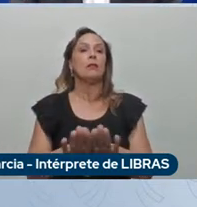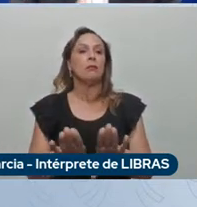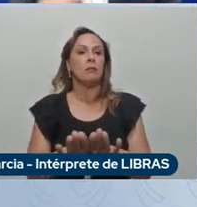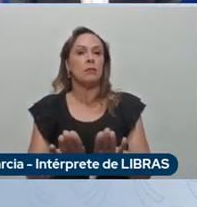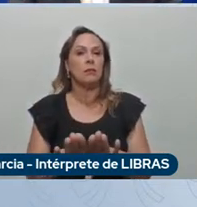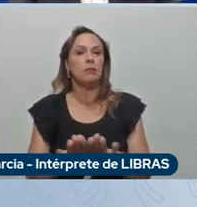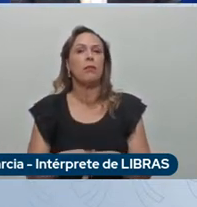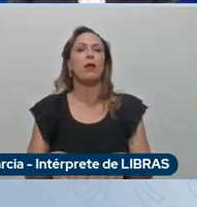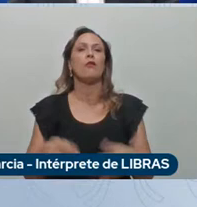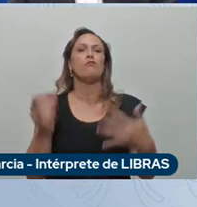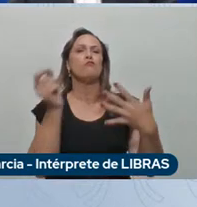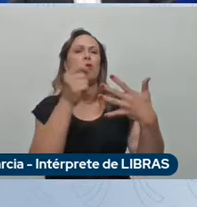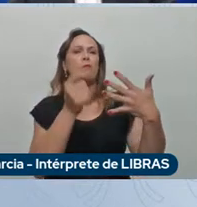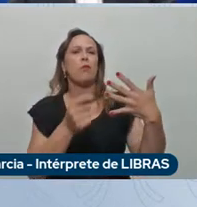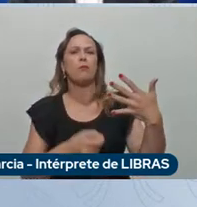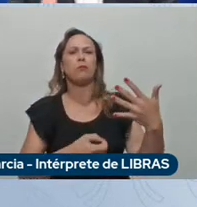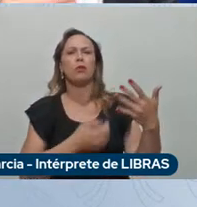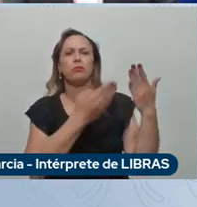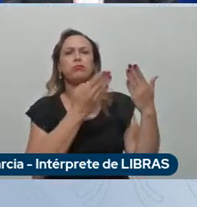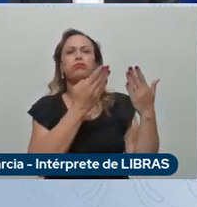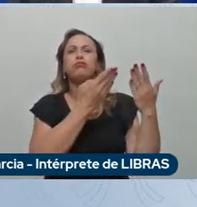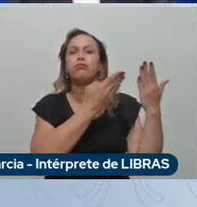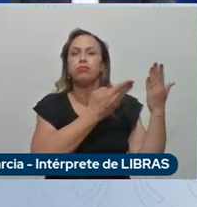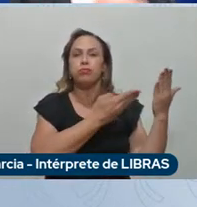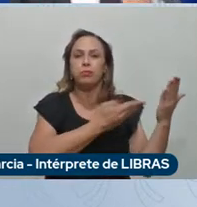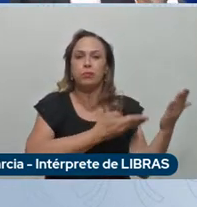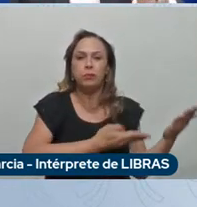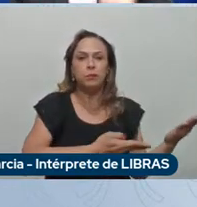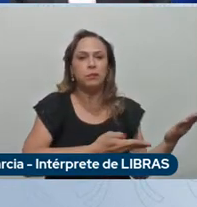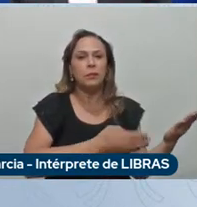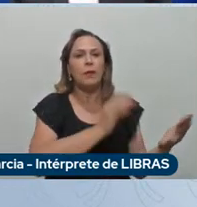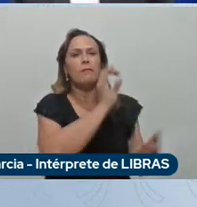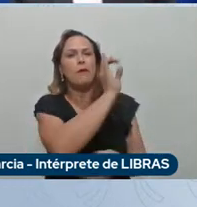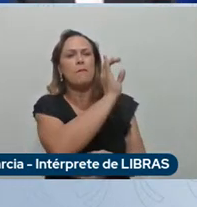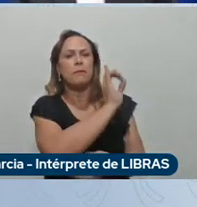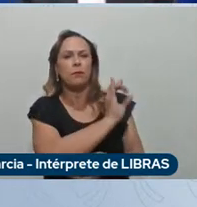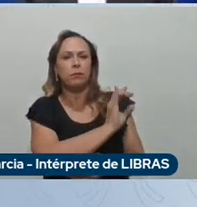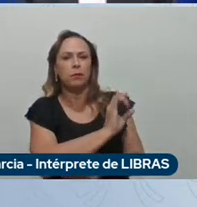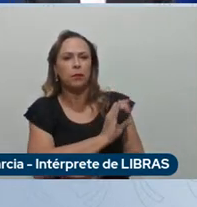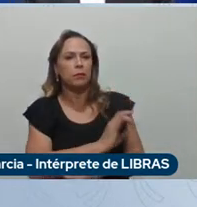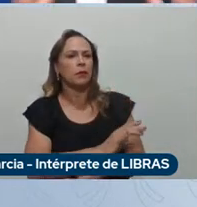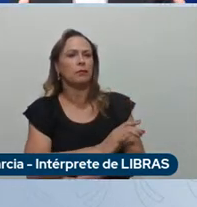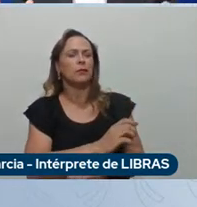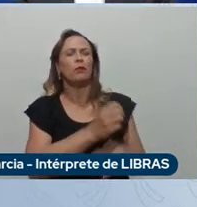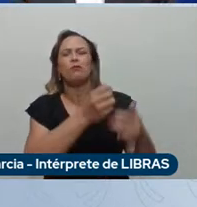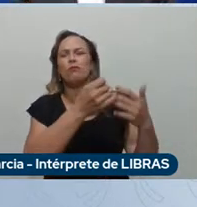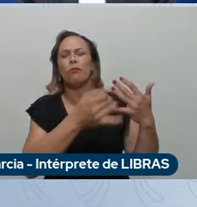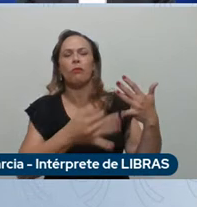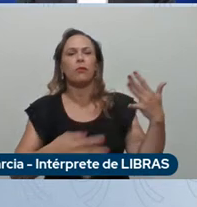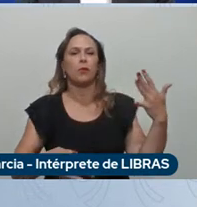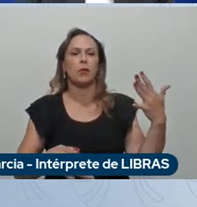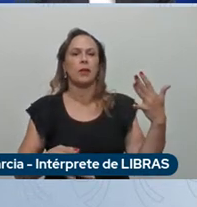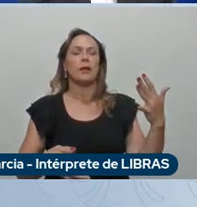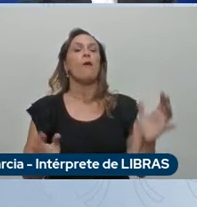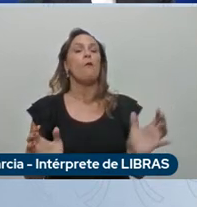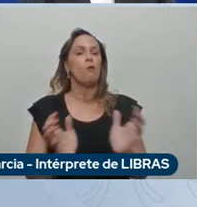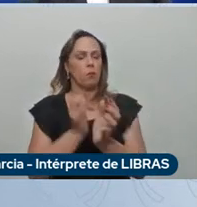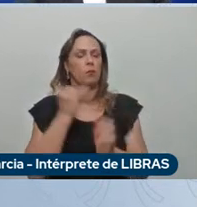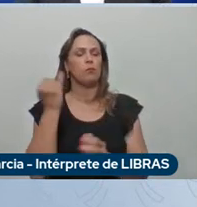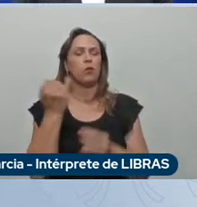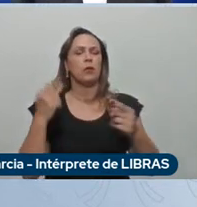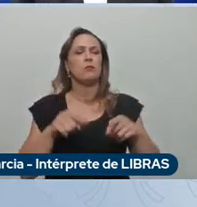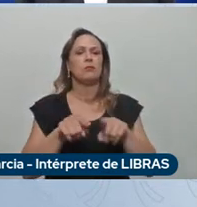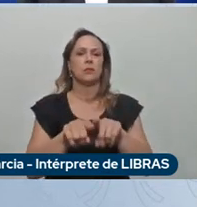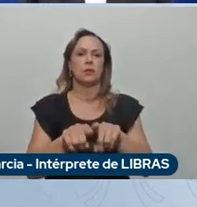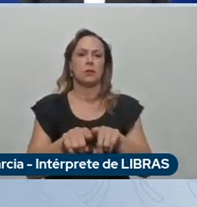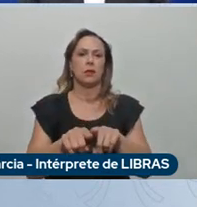powertrain estúdio de combustível e segurança auricular e assim por diante nós sozinhos temos importantes